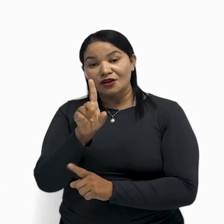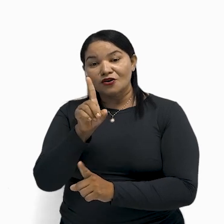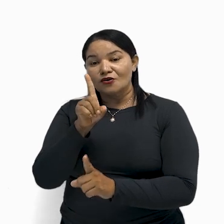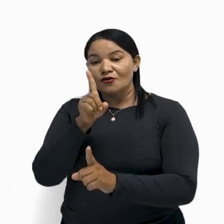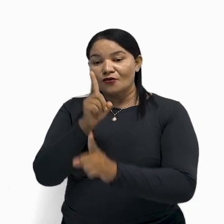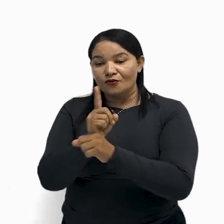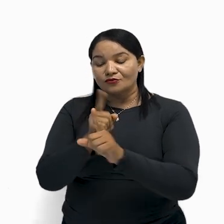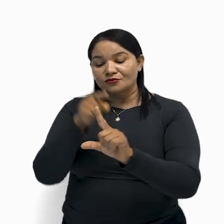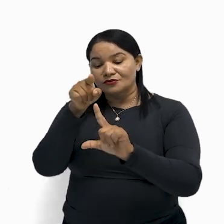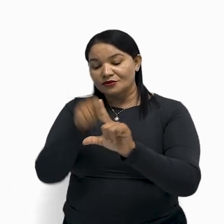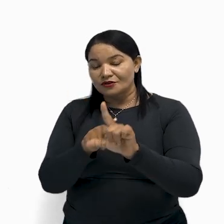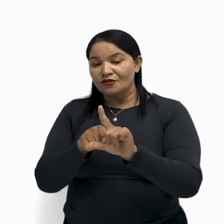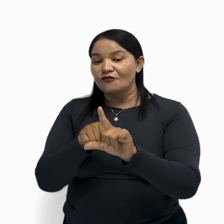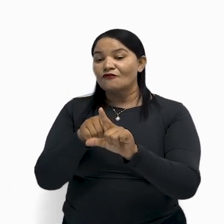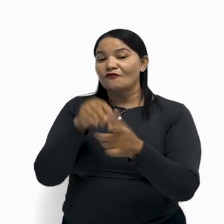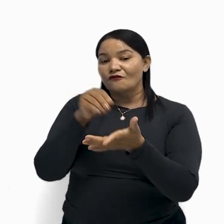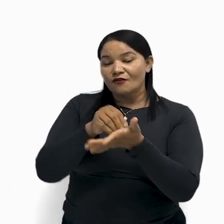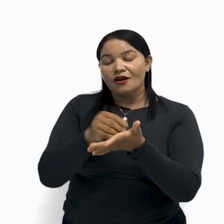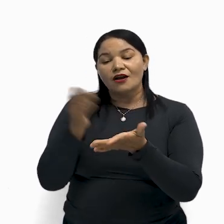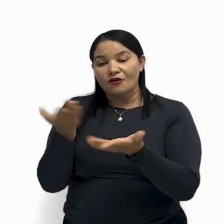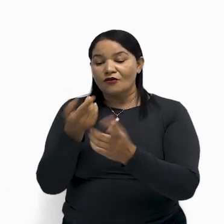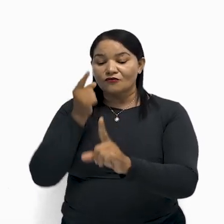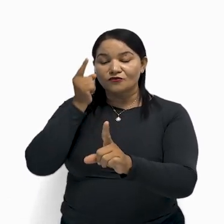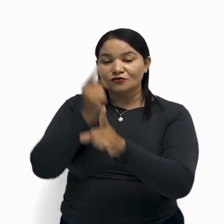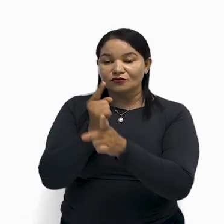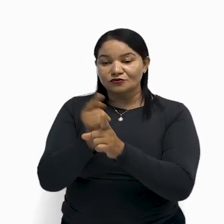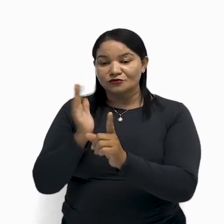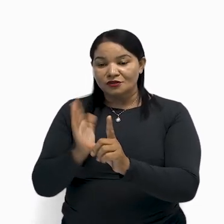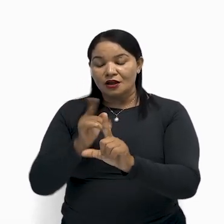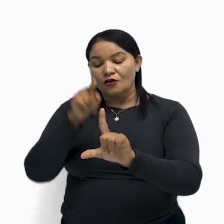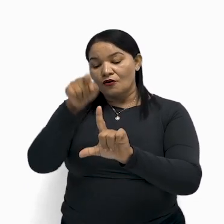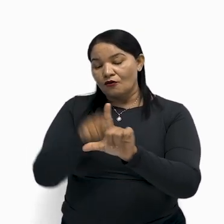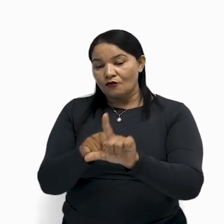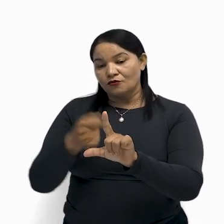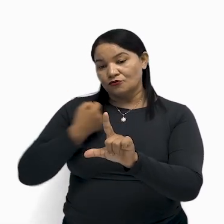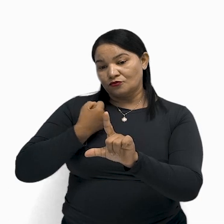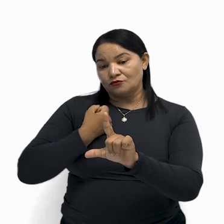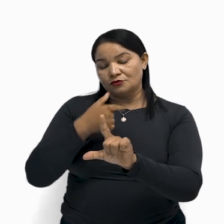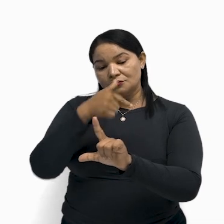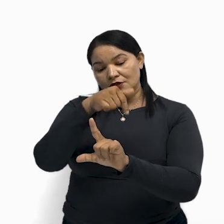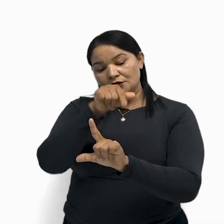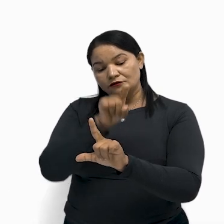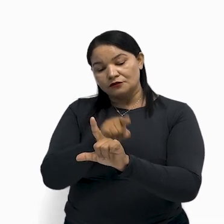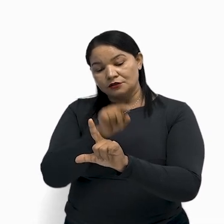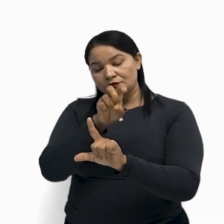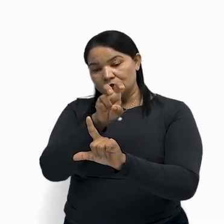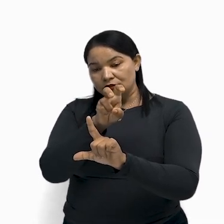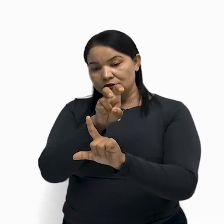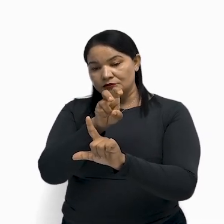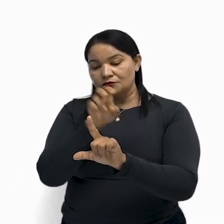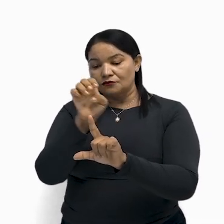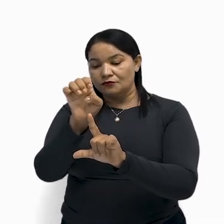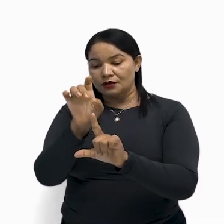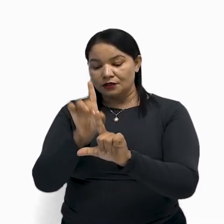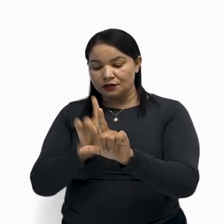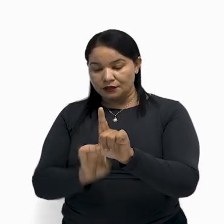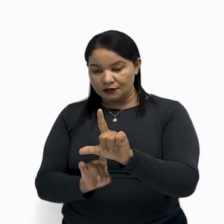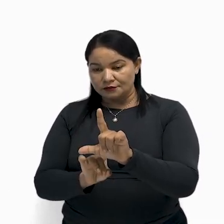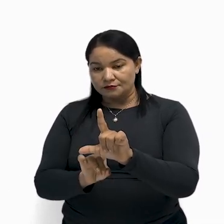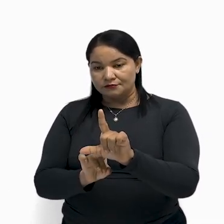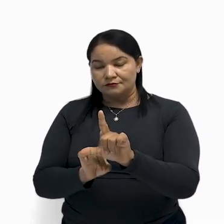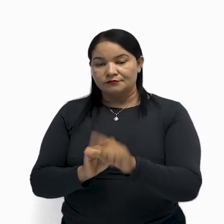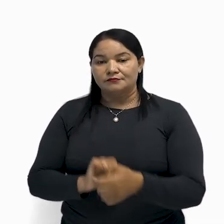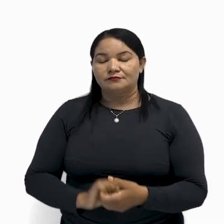o outro lado que estava faltando, que é justamente o segmento, né, o segmento ED que está sendo pedido.